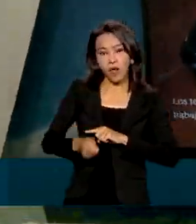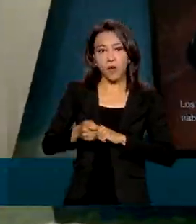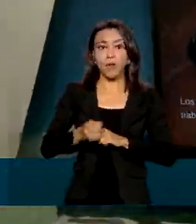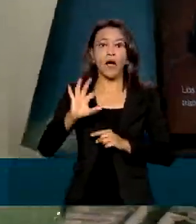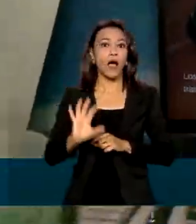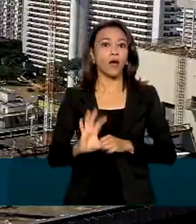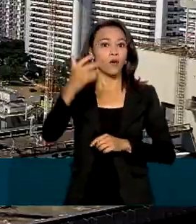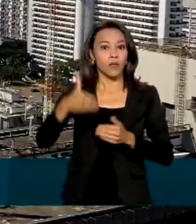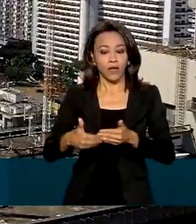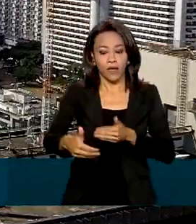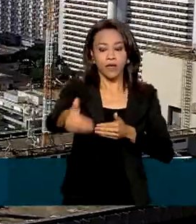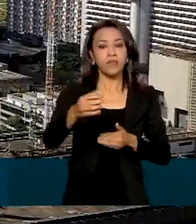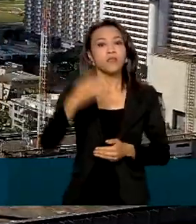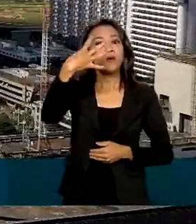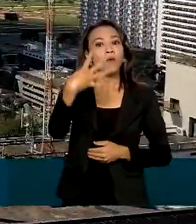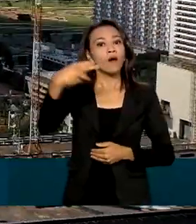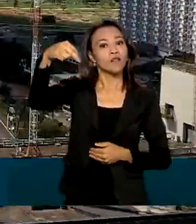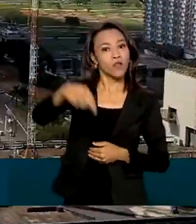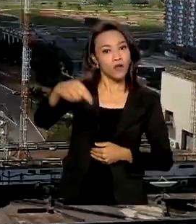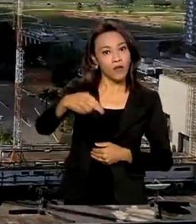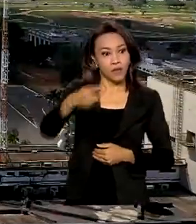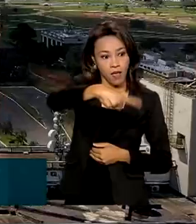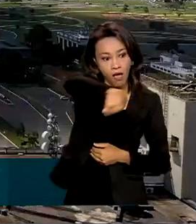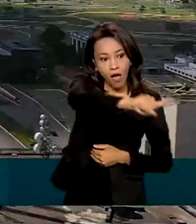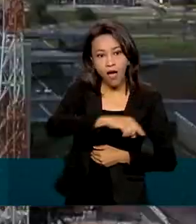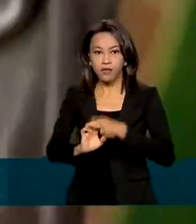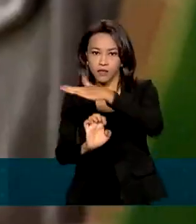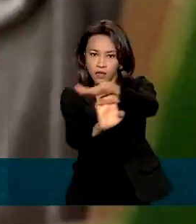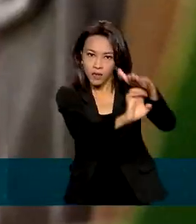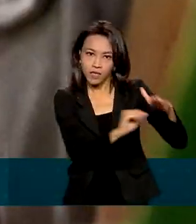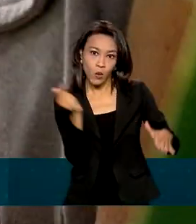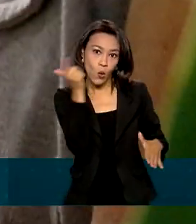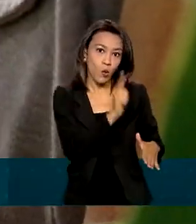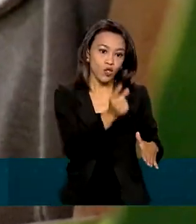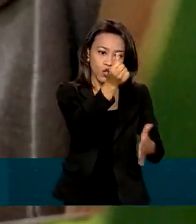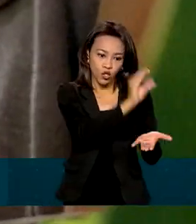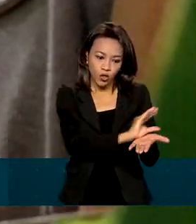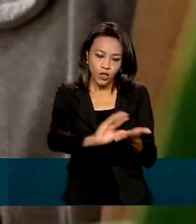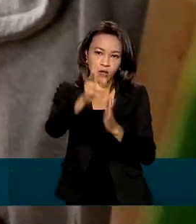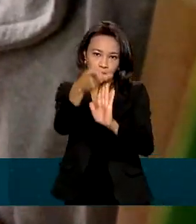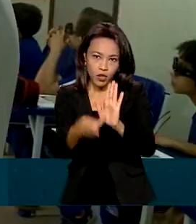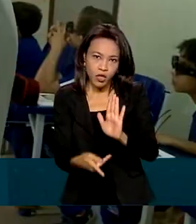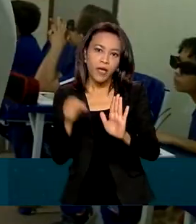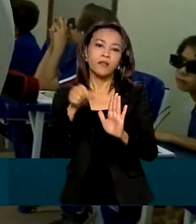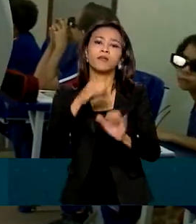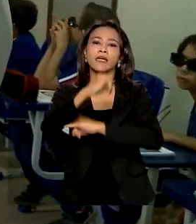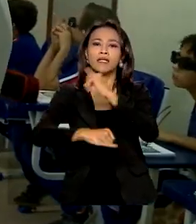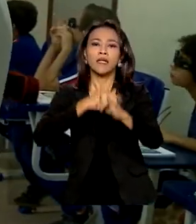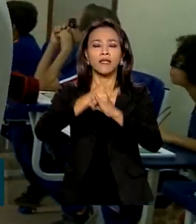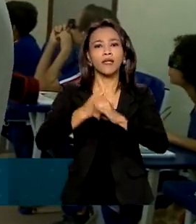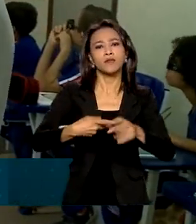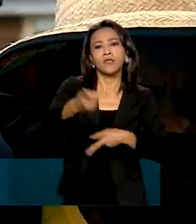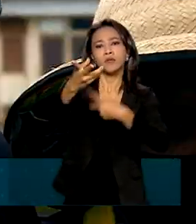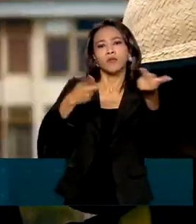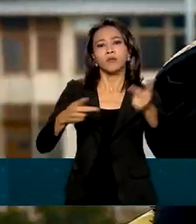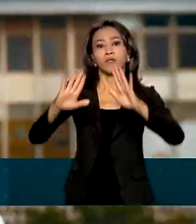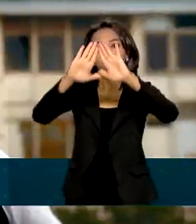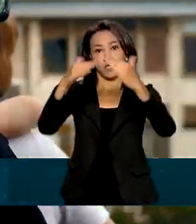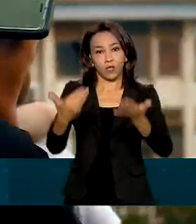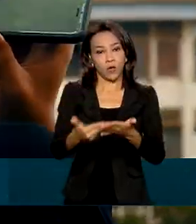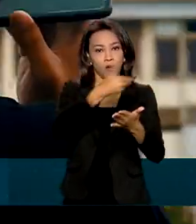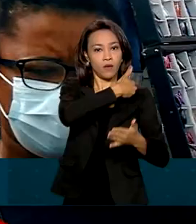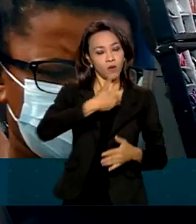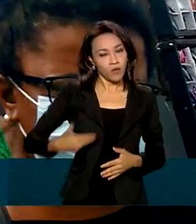4 de novembro. As empresas vencedoras deverão investir em projetos de conectividade digital em escolas públicas